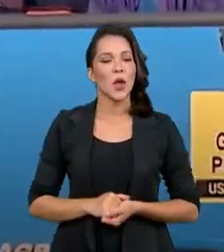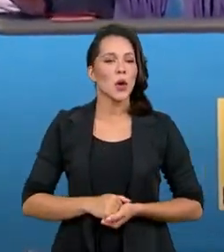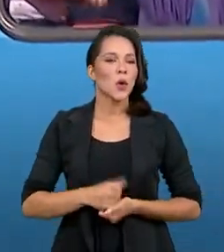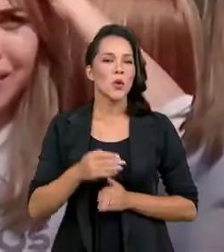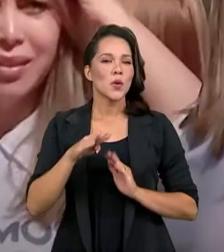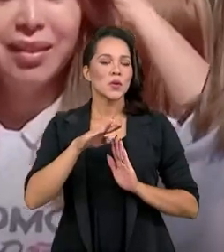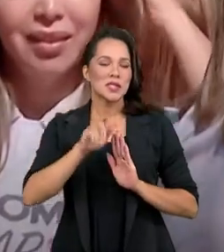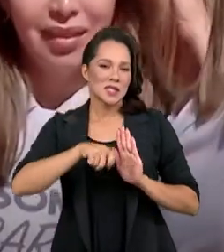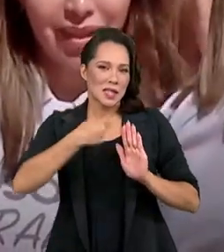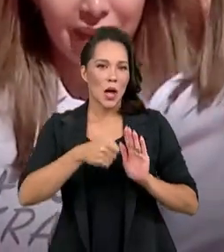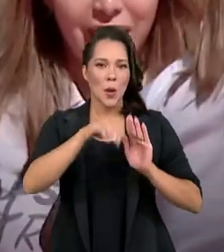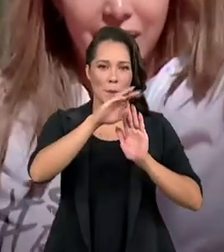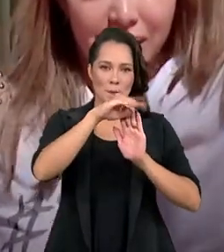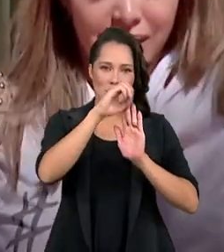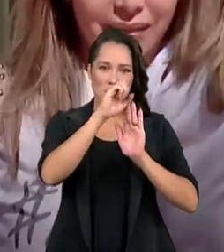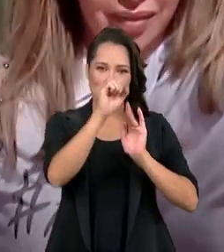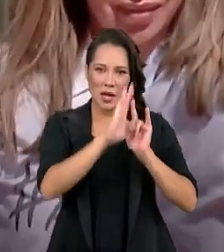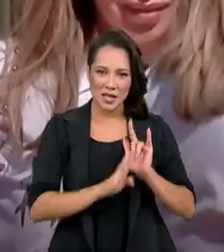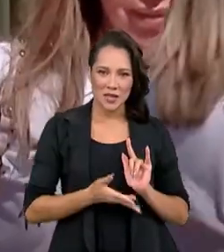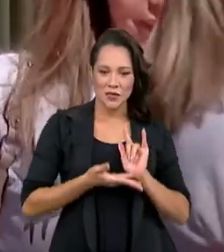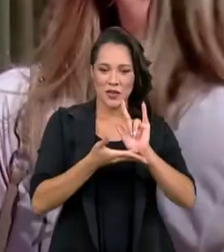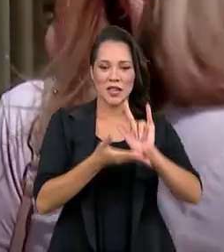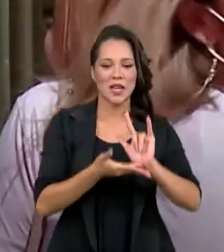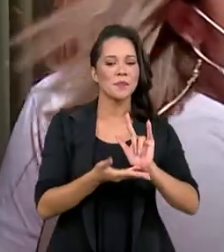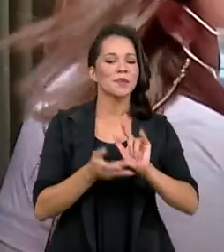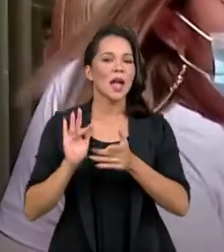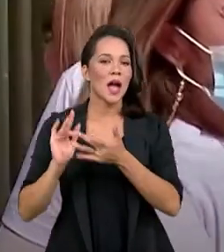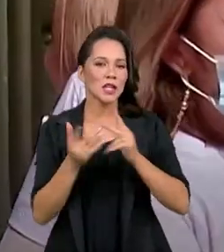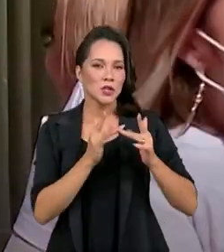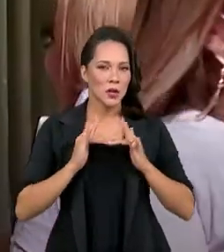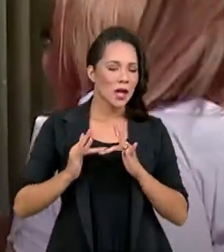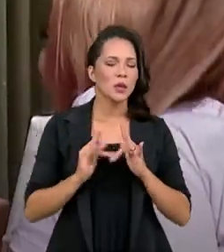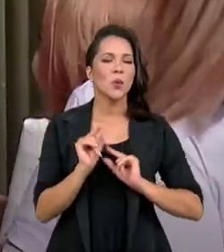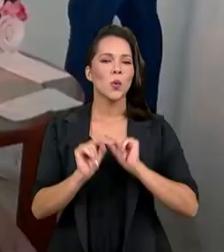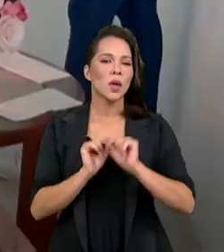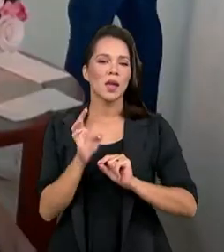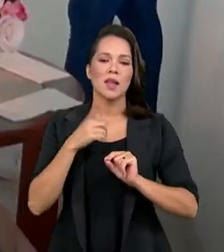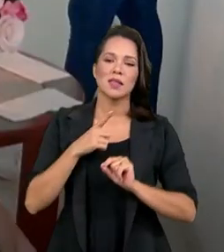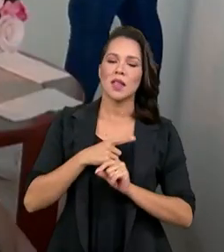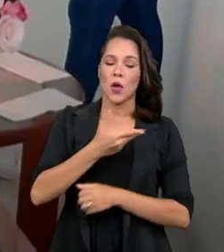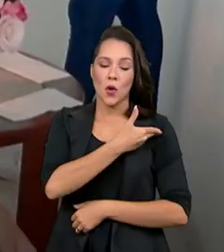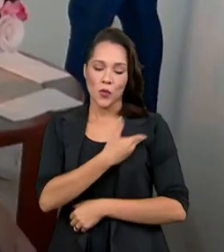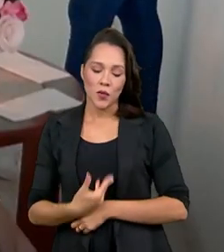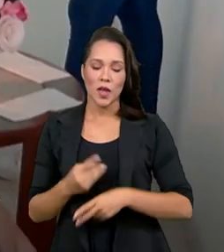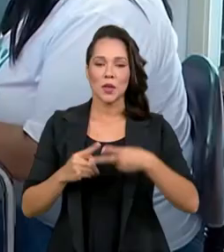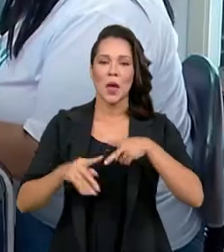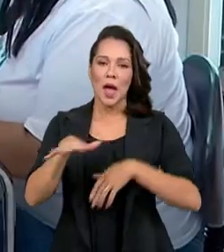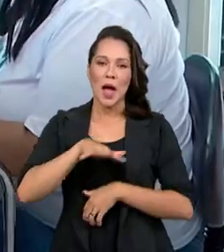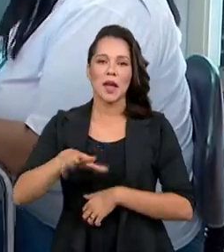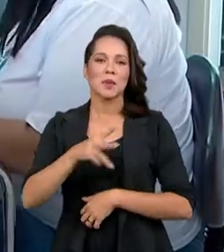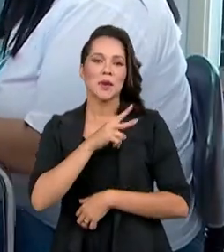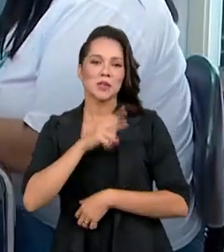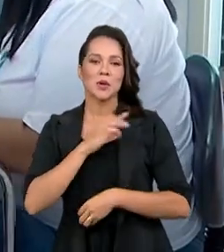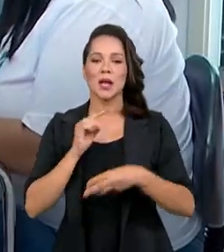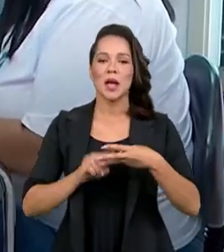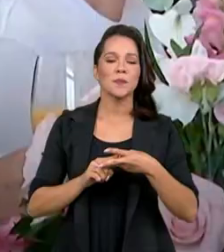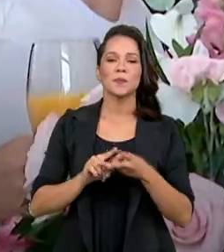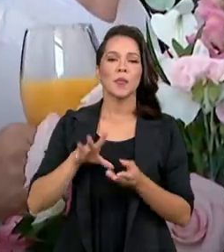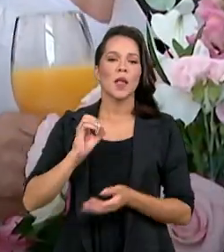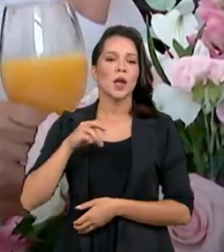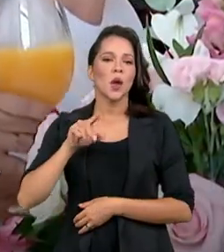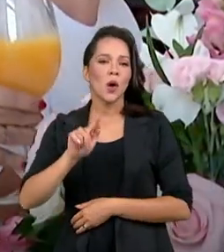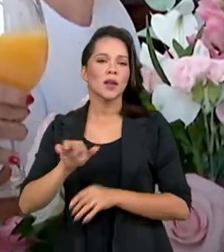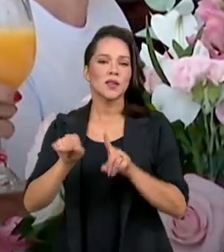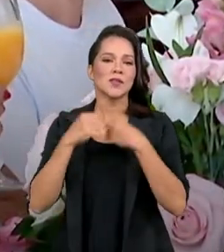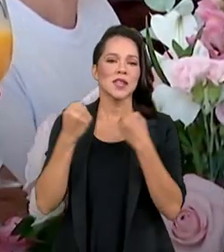conhecido como Pátria Voluntária. De forma articulada, a iniciativa busca reunir governo, setor privado e organizações